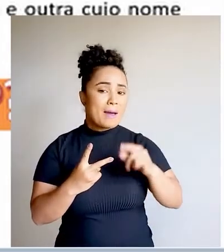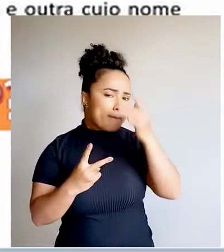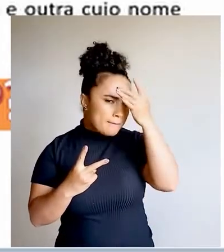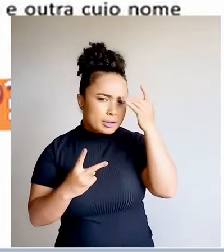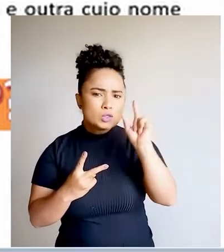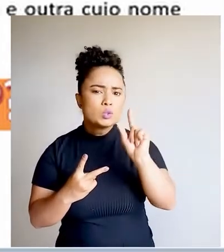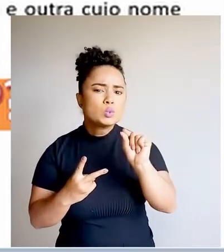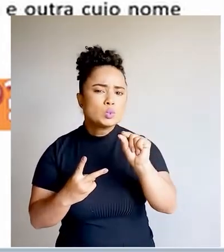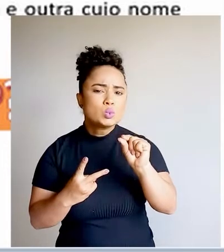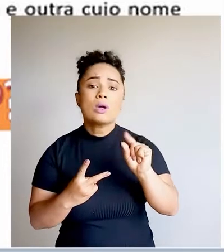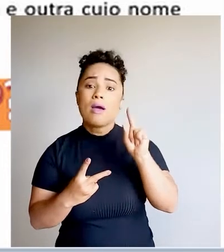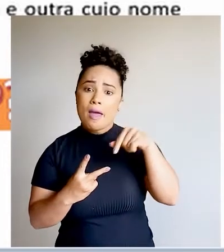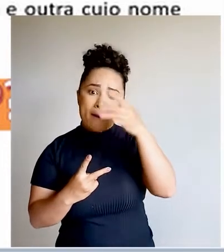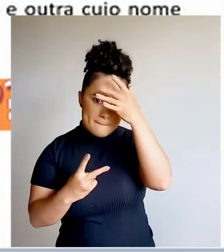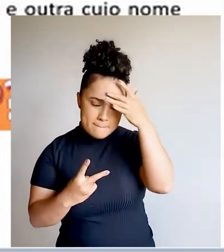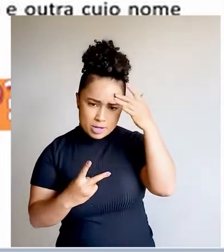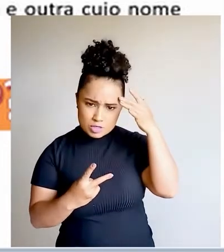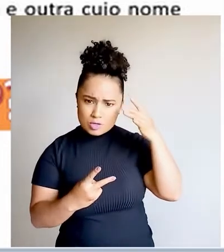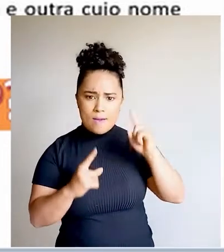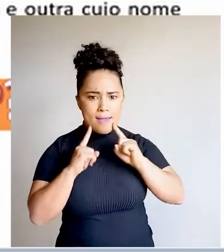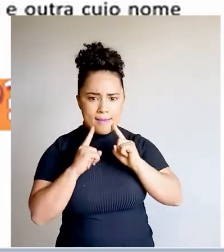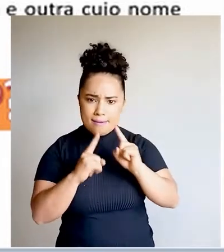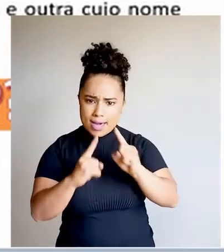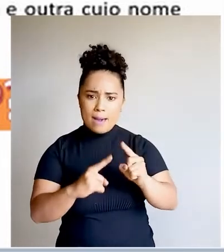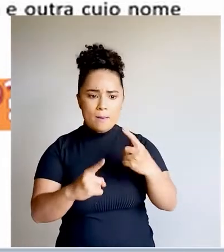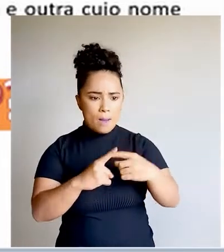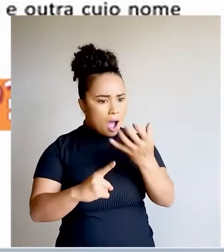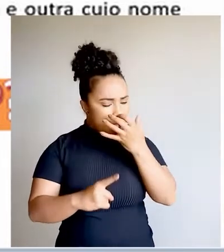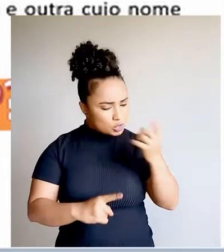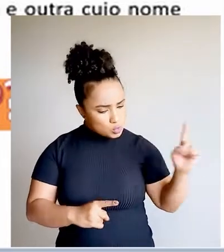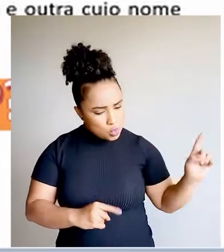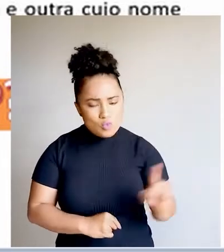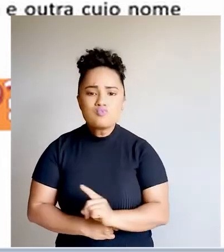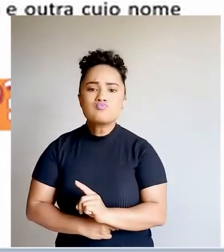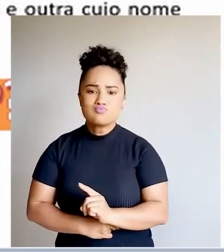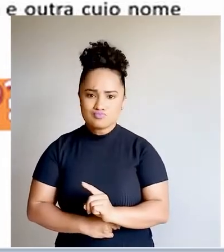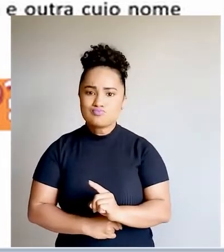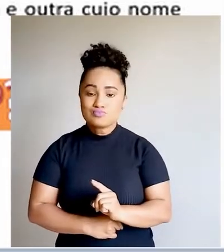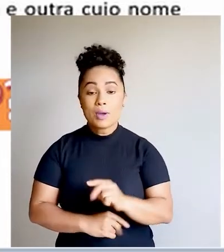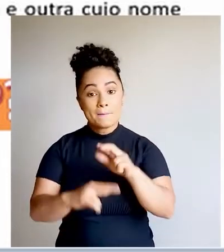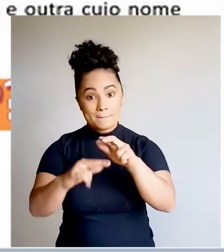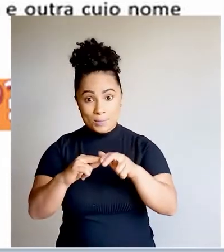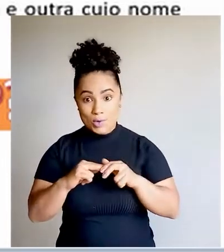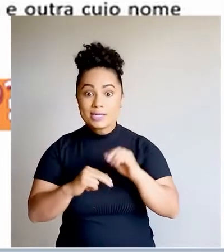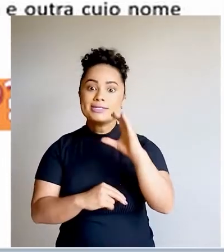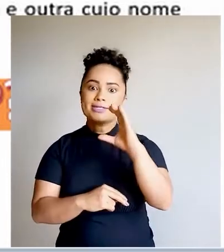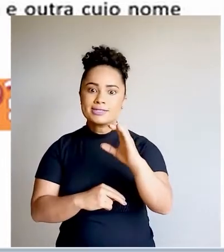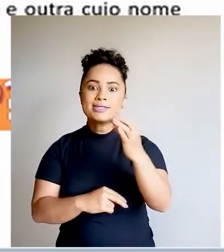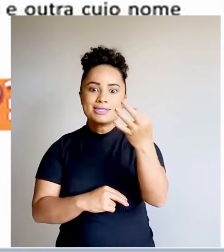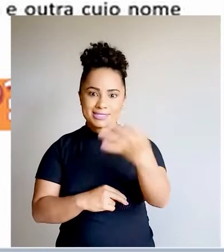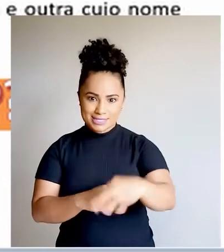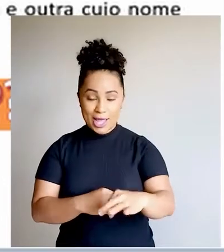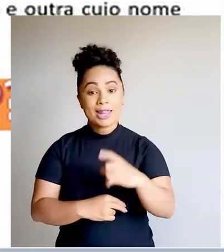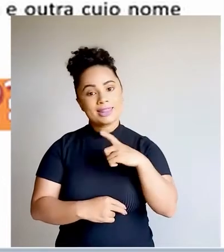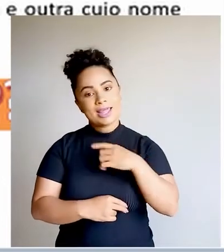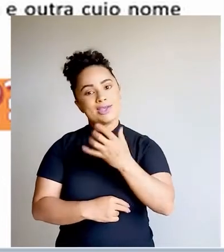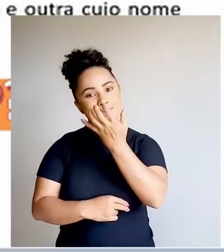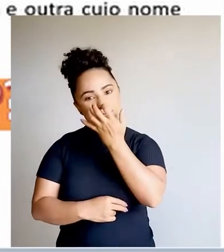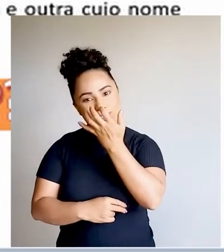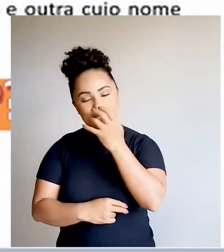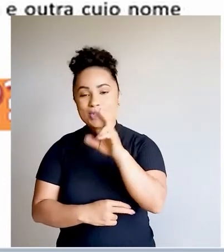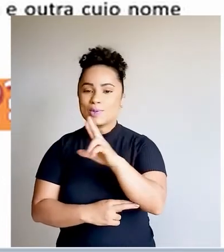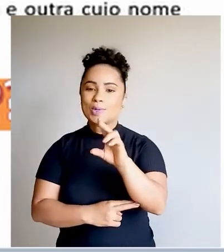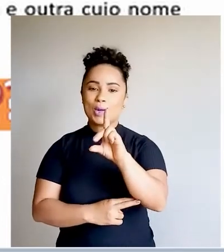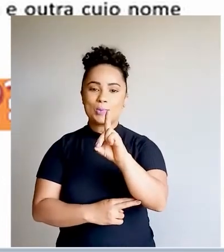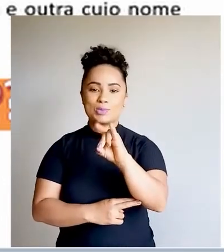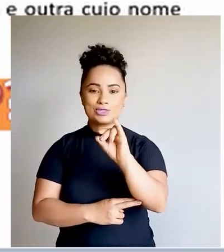É alguém que está brigando aí porque Diana está entrando na casa. Então, a letra C está correta. Então, nós temos uma cachorra chamada